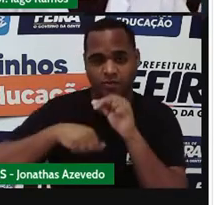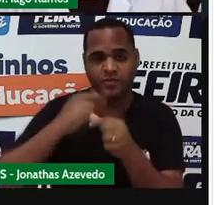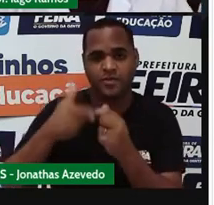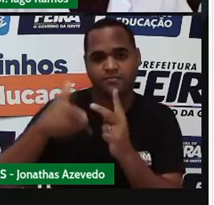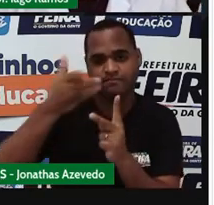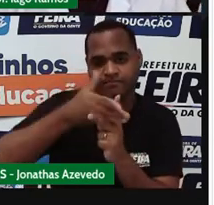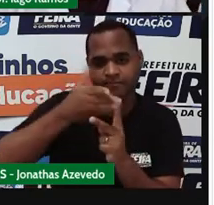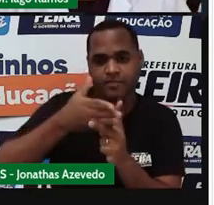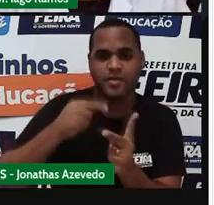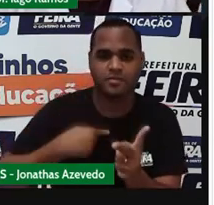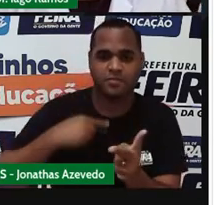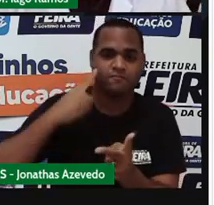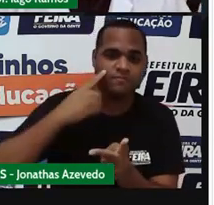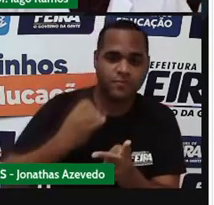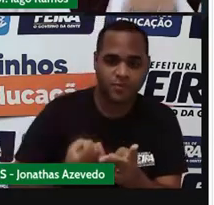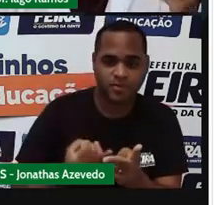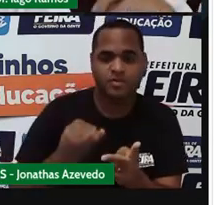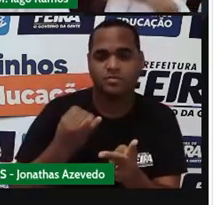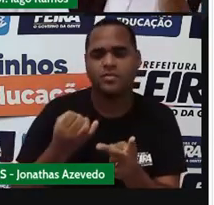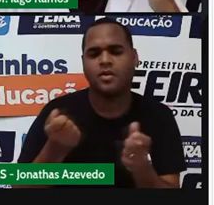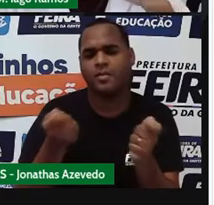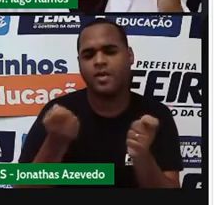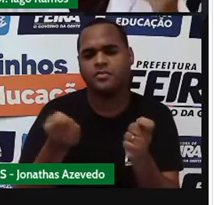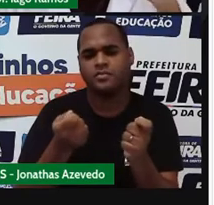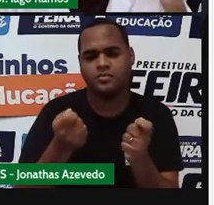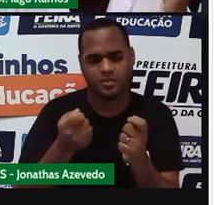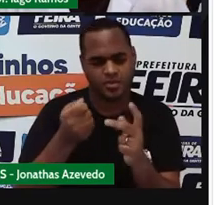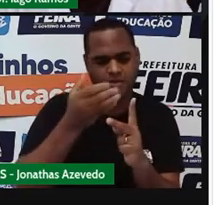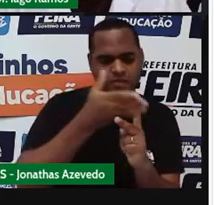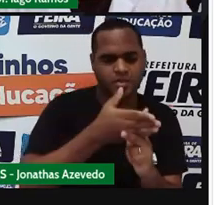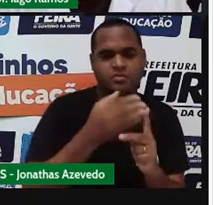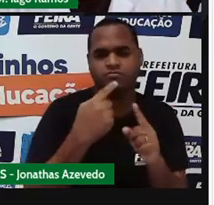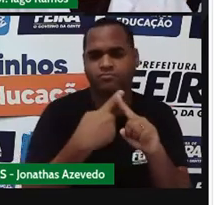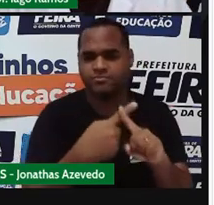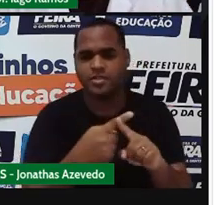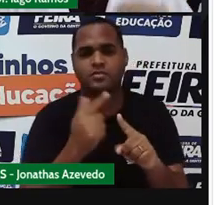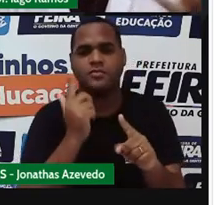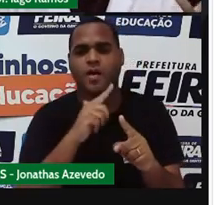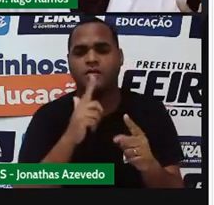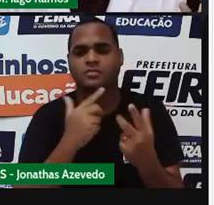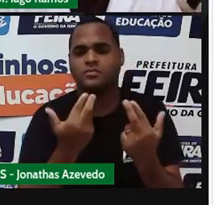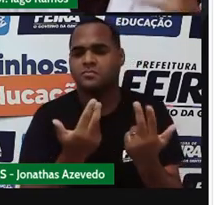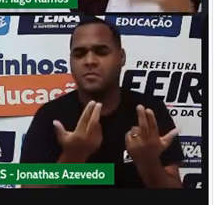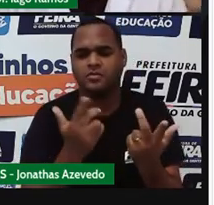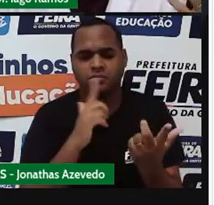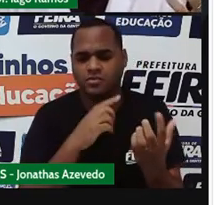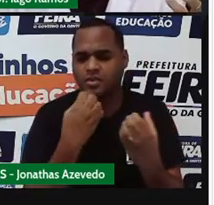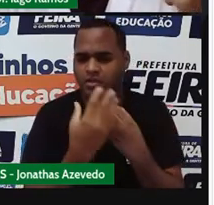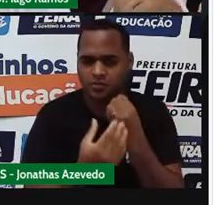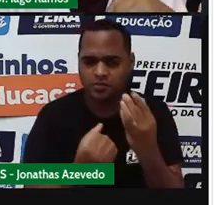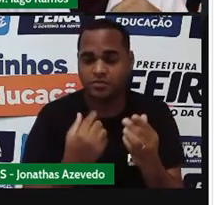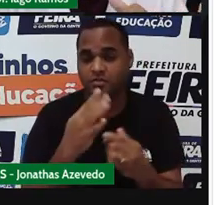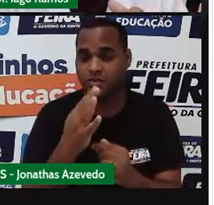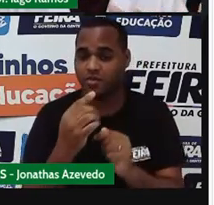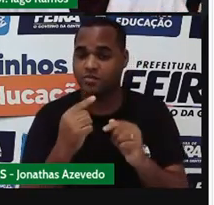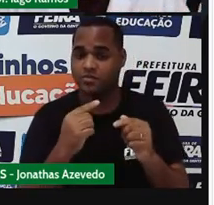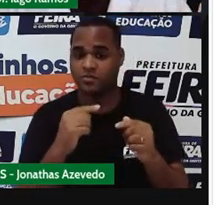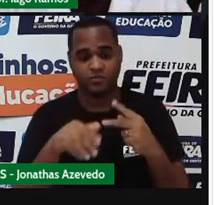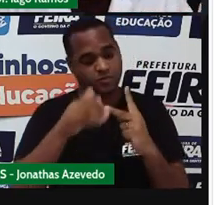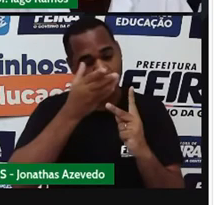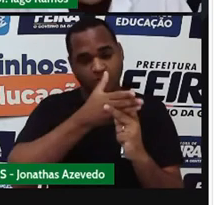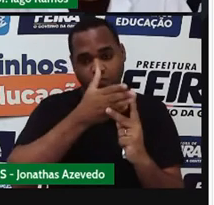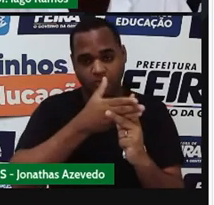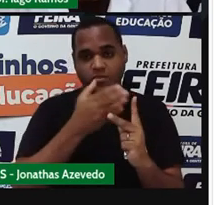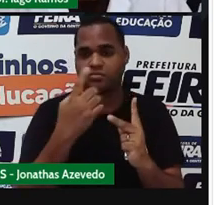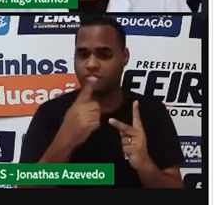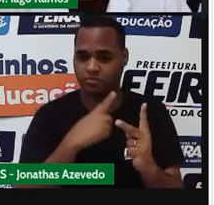aí fazendo a interpretação. Quantos pezinhos de x cada um recebe? Bom, se são dois eu vou dividir em dois